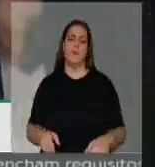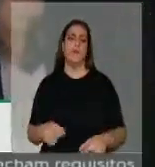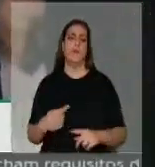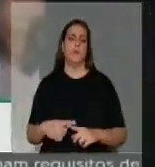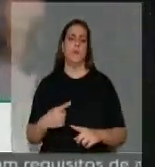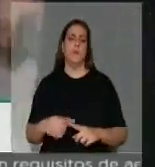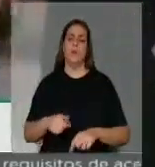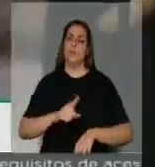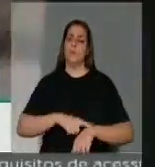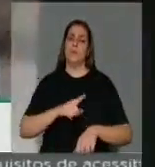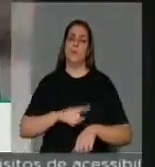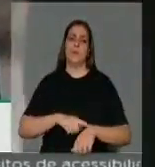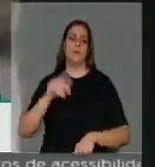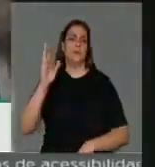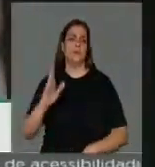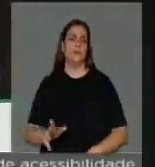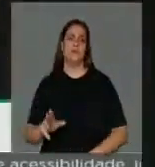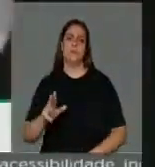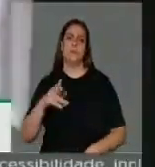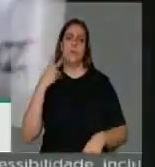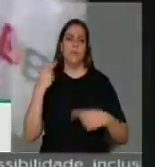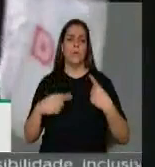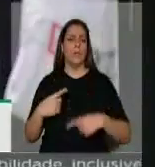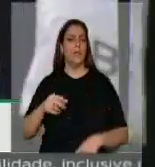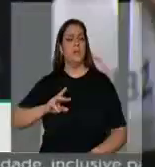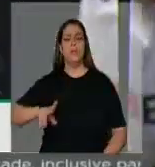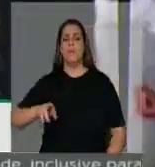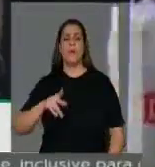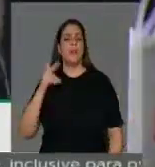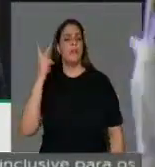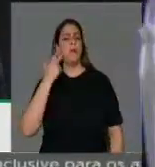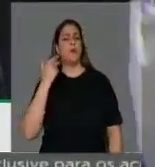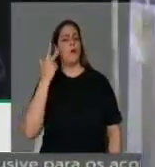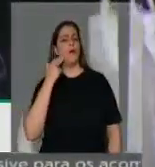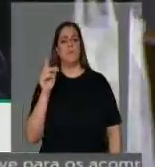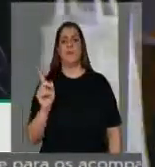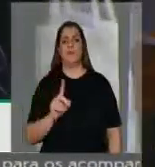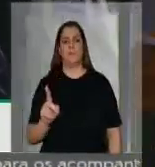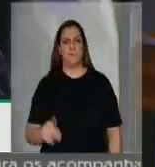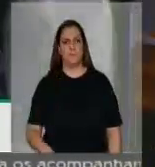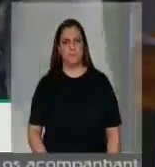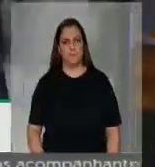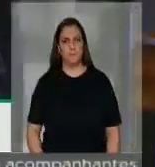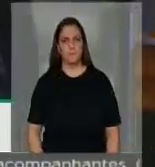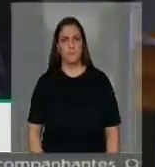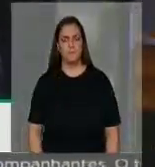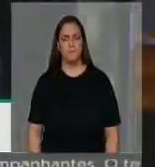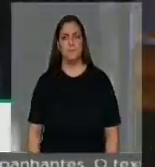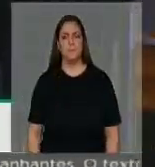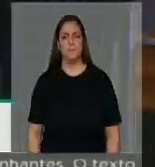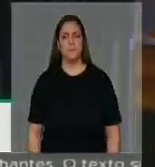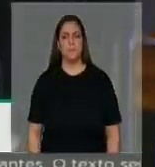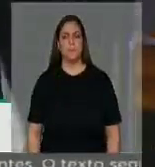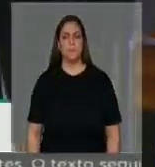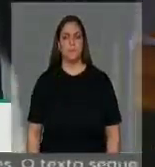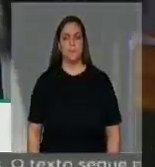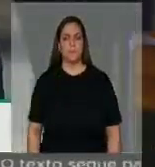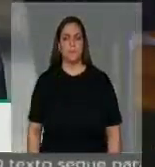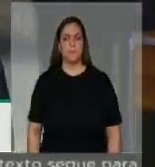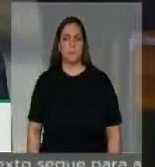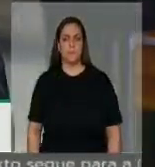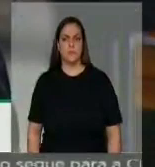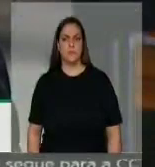momento de... E aí encerro, presidente, dizendo que a bancada do pessoal já tem